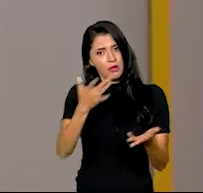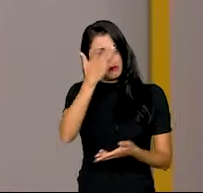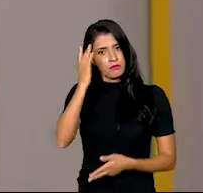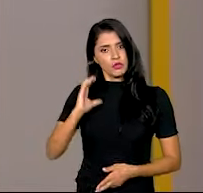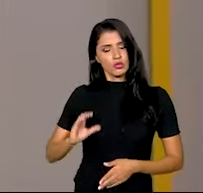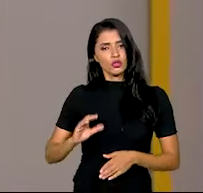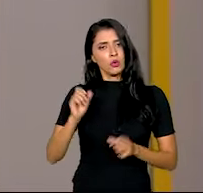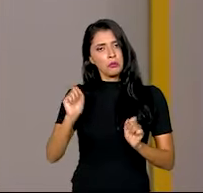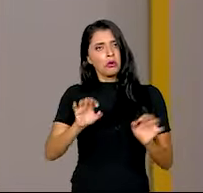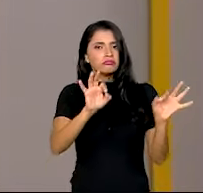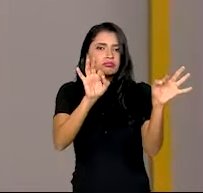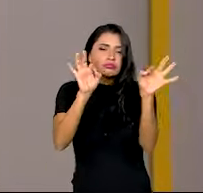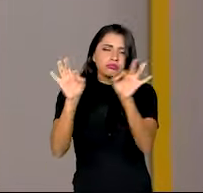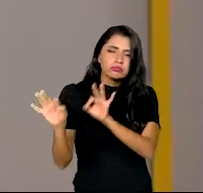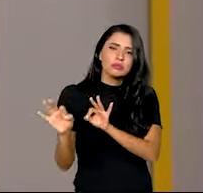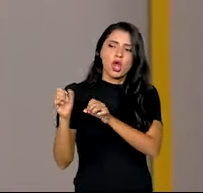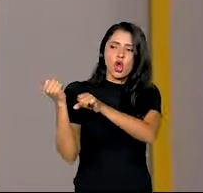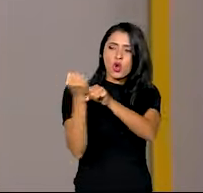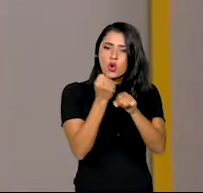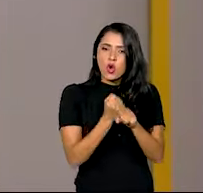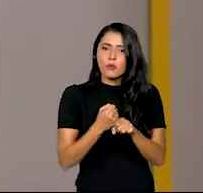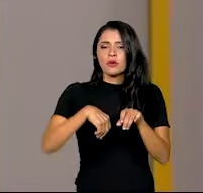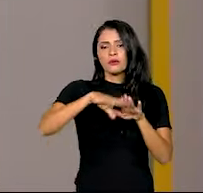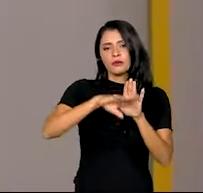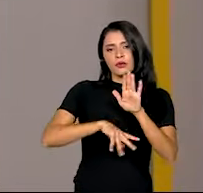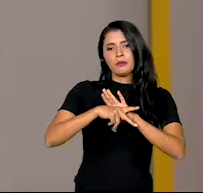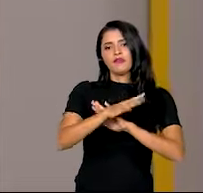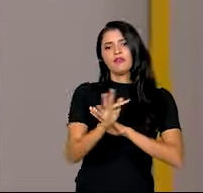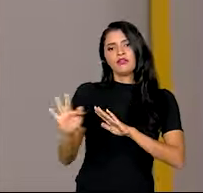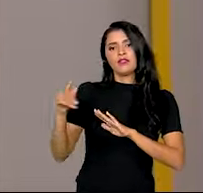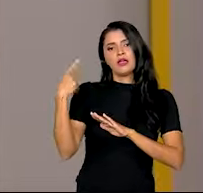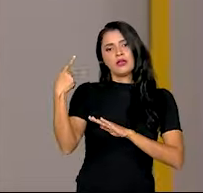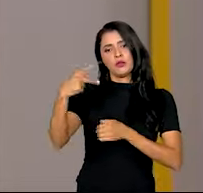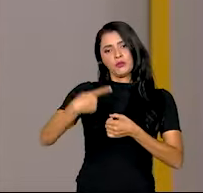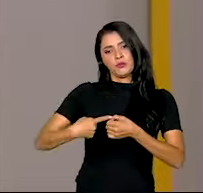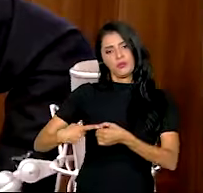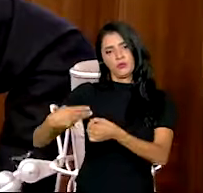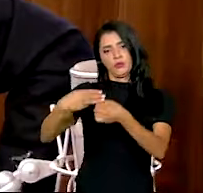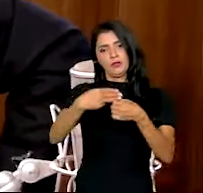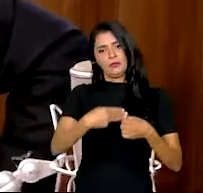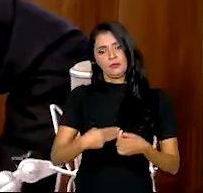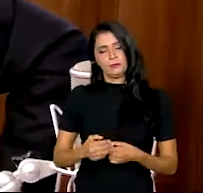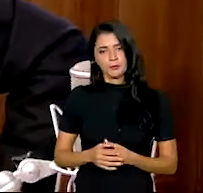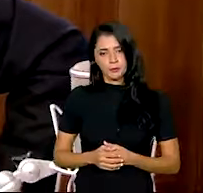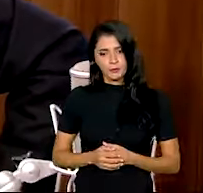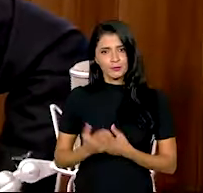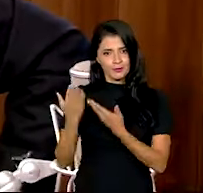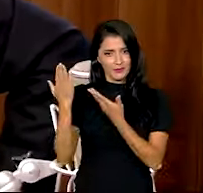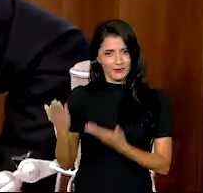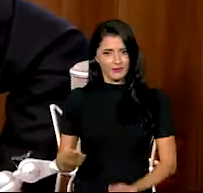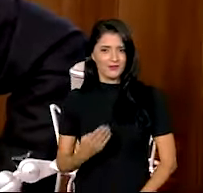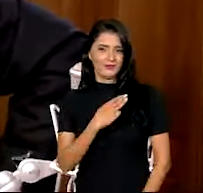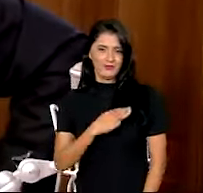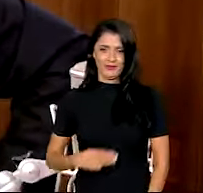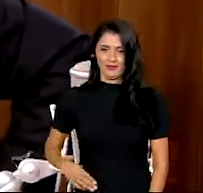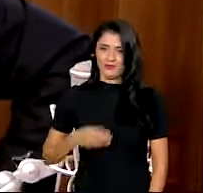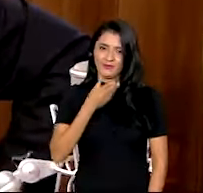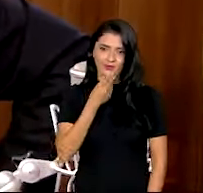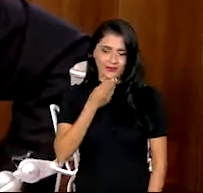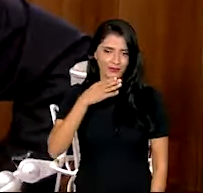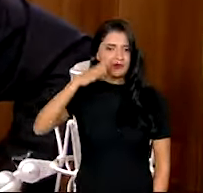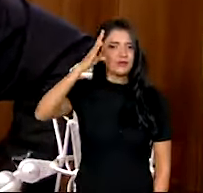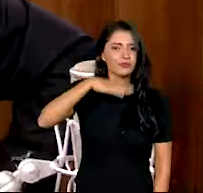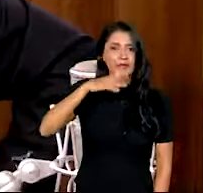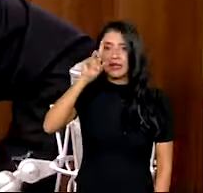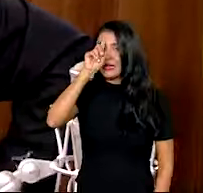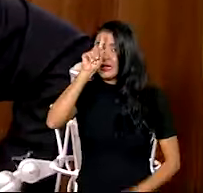pode acompanhar o andamento de obras e programas federais em seu município. O ministro Paulo Pimenta lembrou que